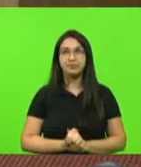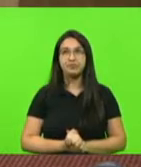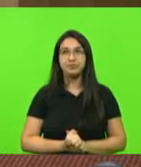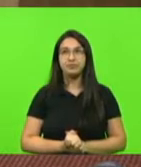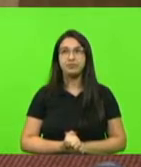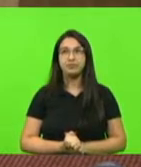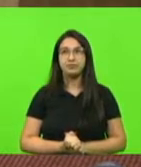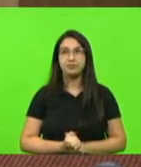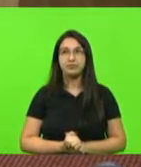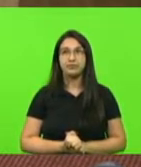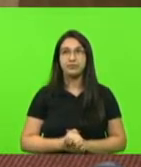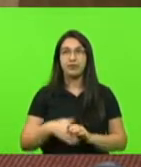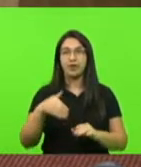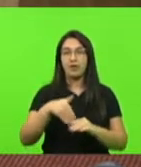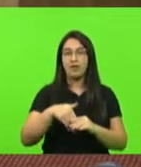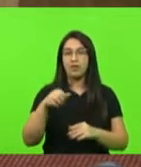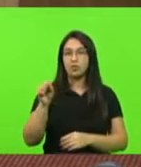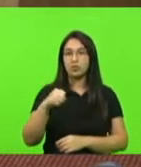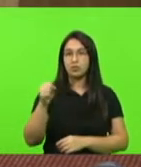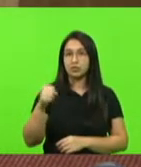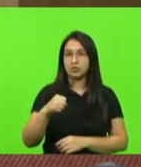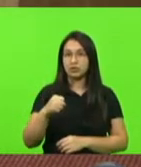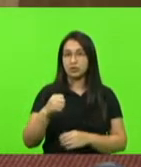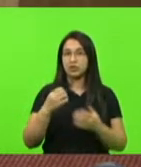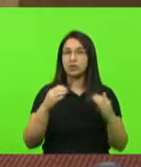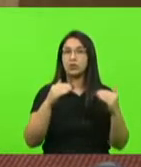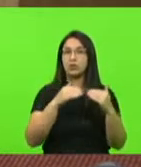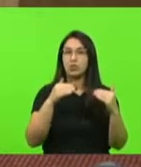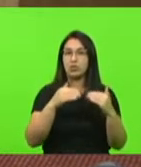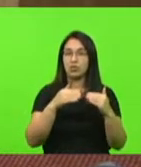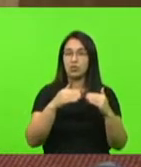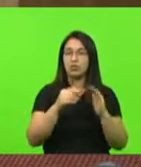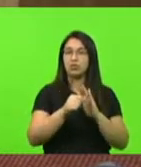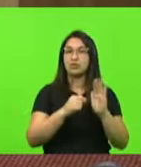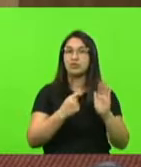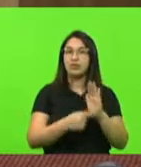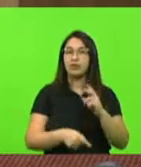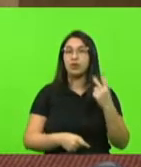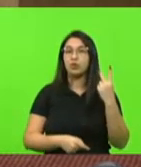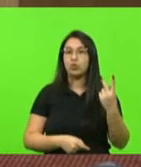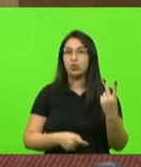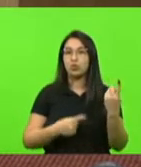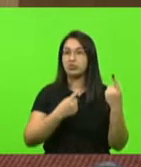Quem vota sim, mantém o veto. Quem vota 2, vota não, rejeita o veto.